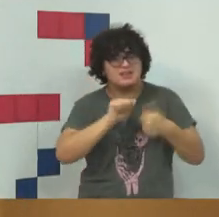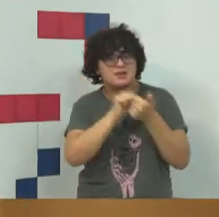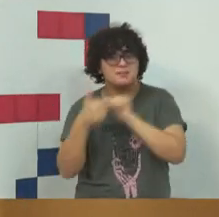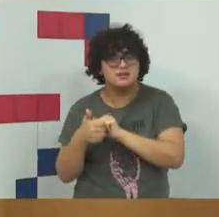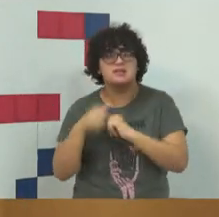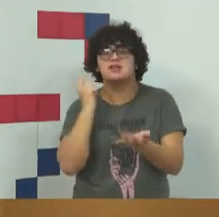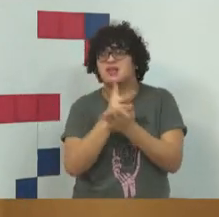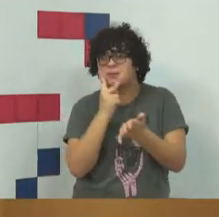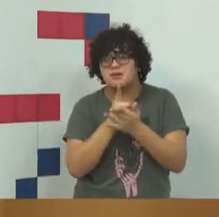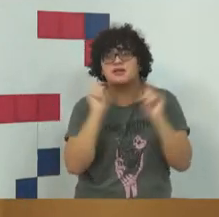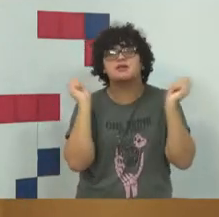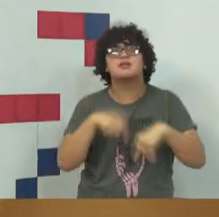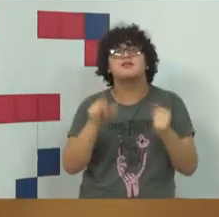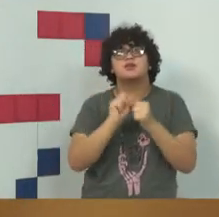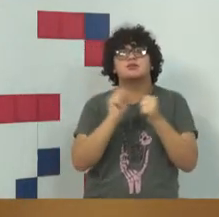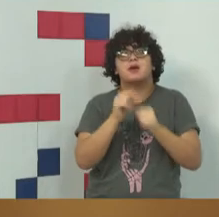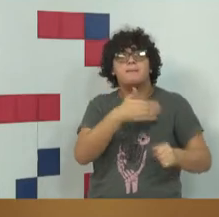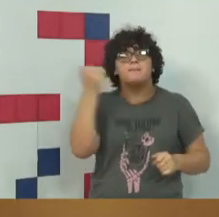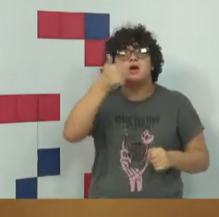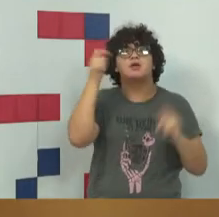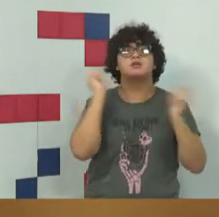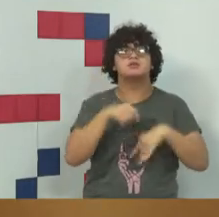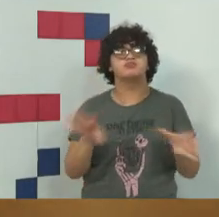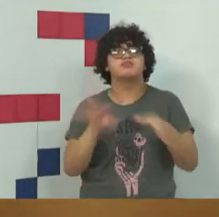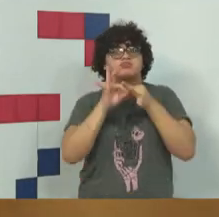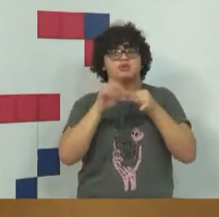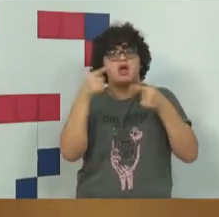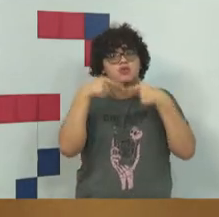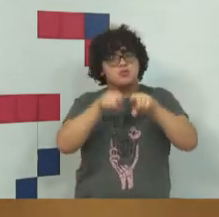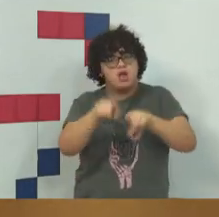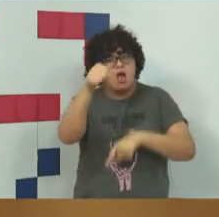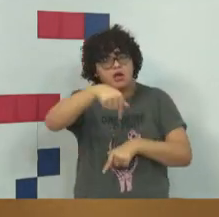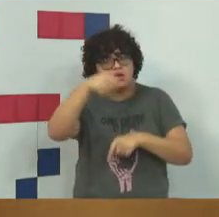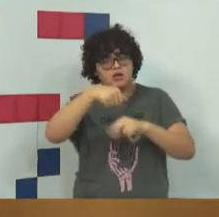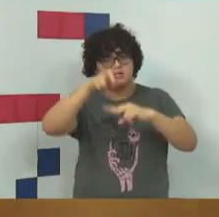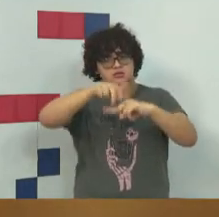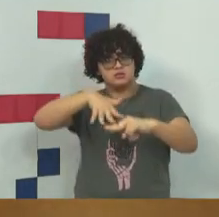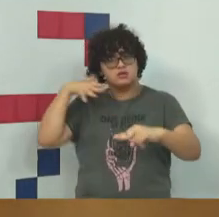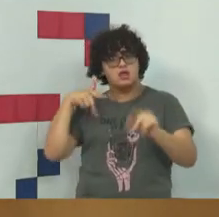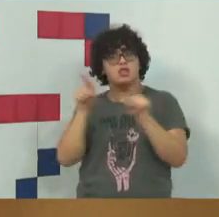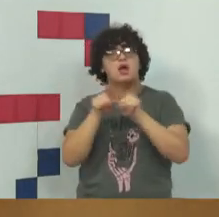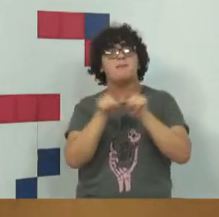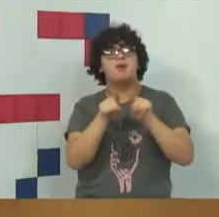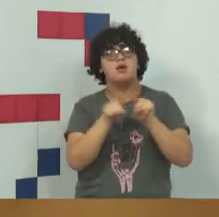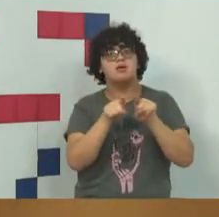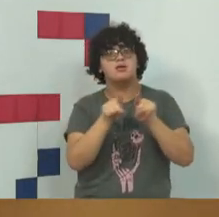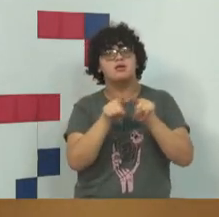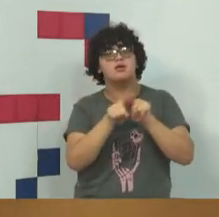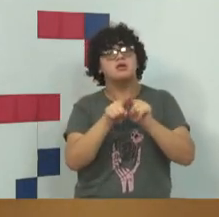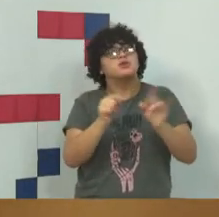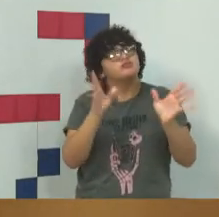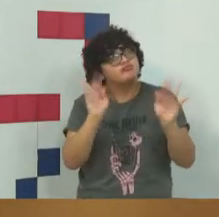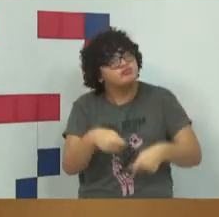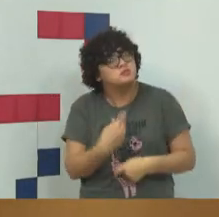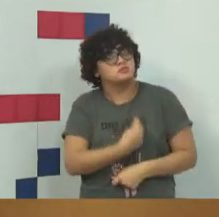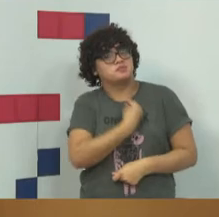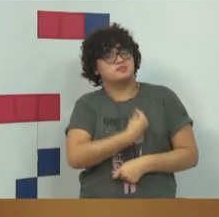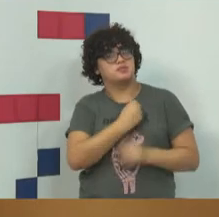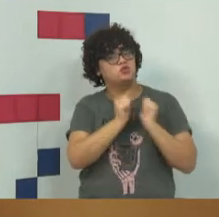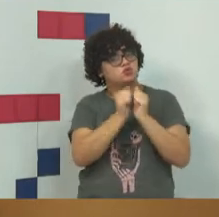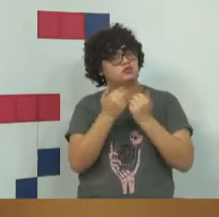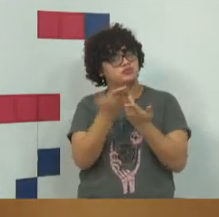adaptação para a gente poder estar simultaneamente aqui no auditório e também online com o senhor.